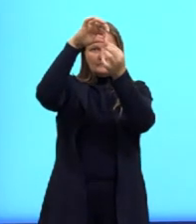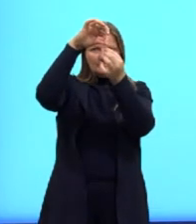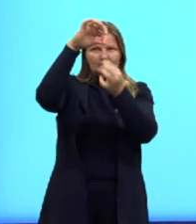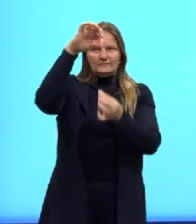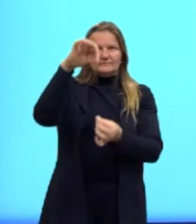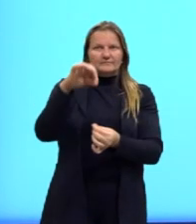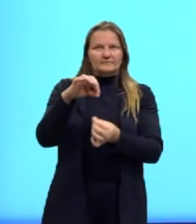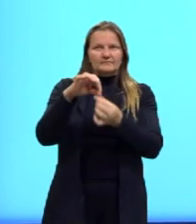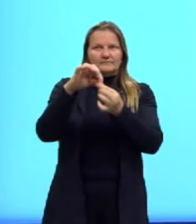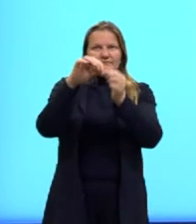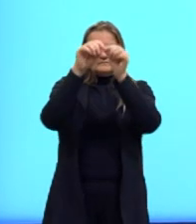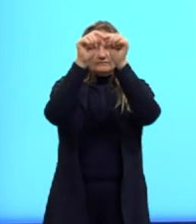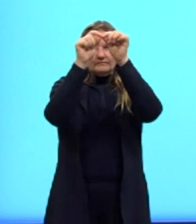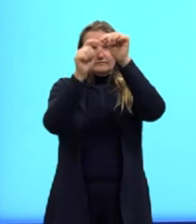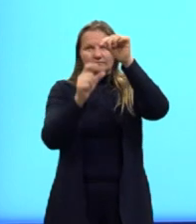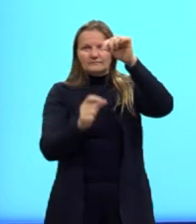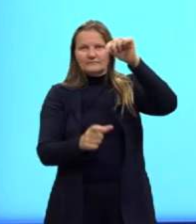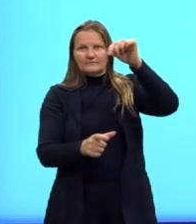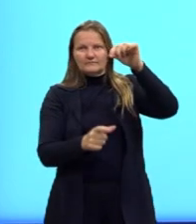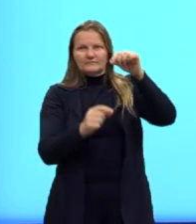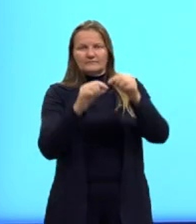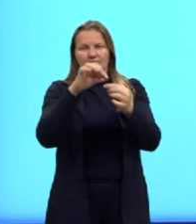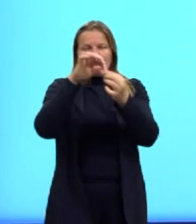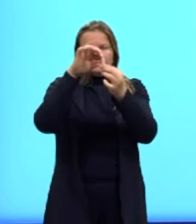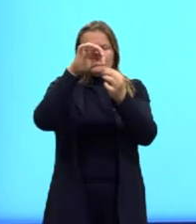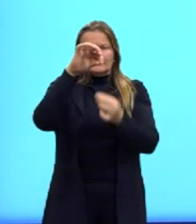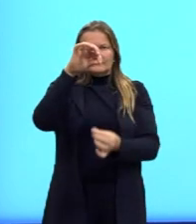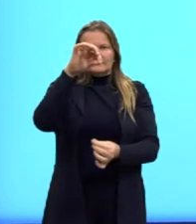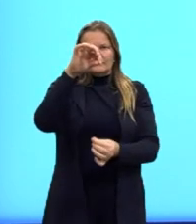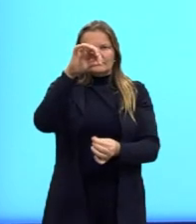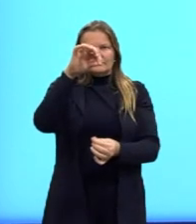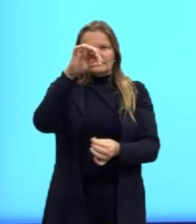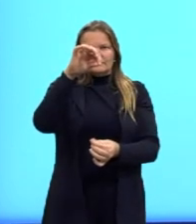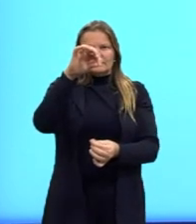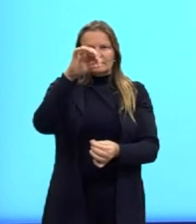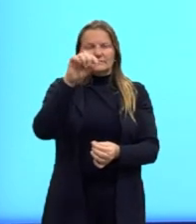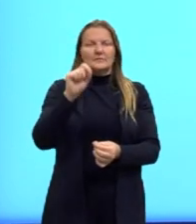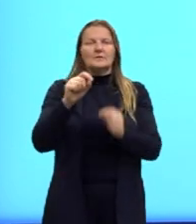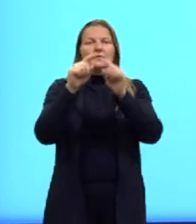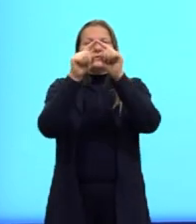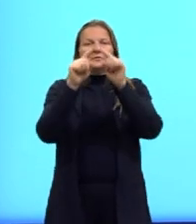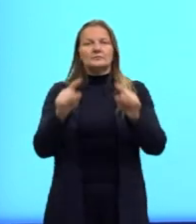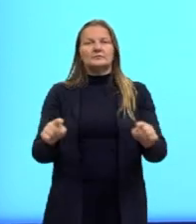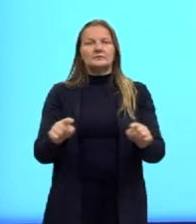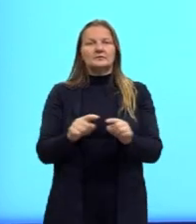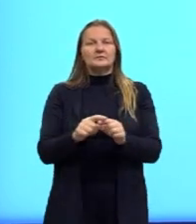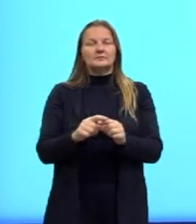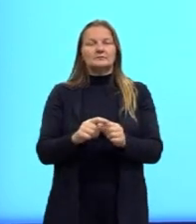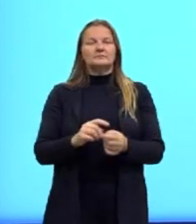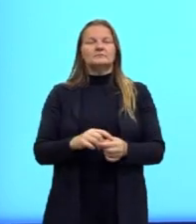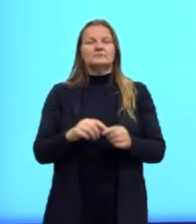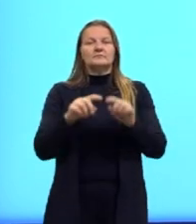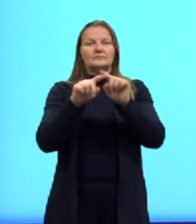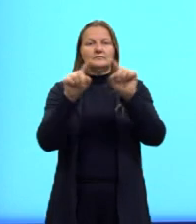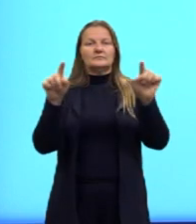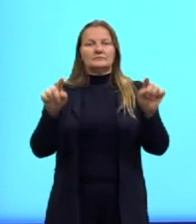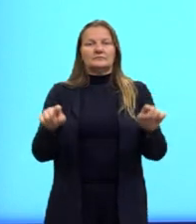chegar no chão. Pode ser medida ali pela lateral. Aí nós teríamos um triângulo retângulo, tá?